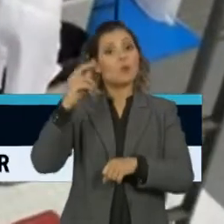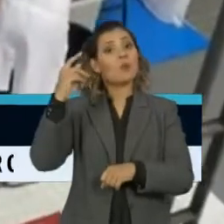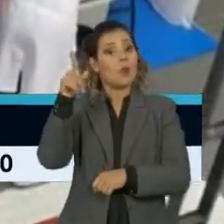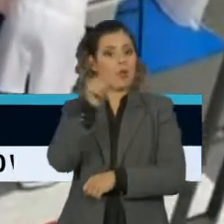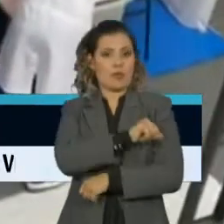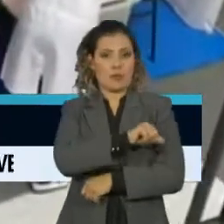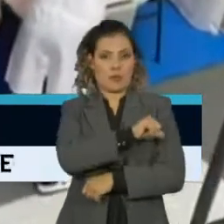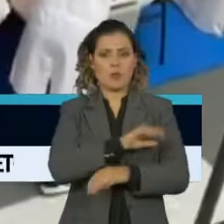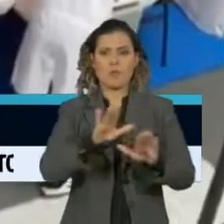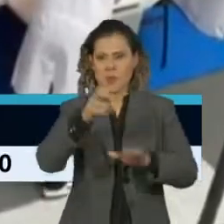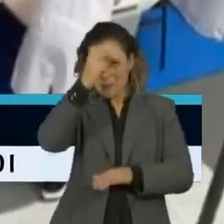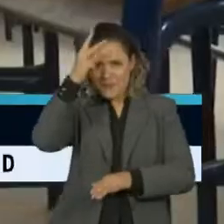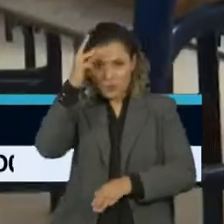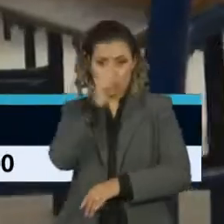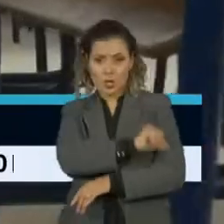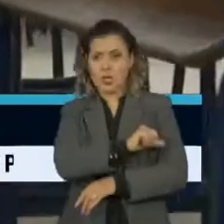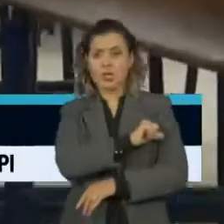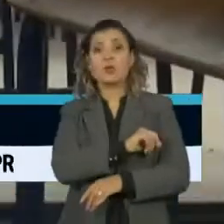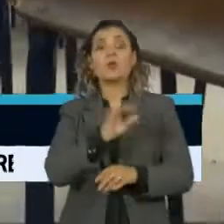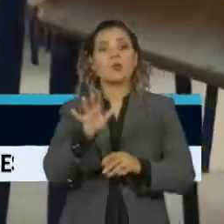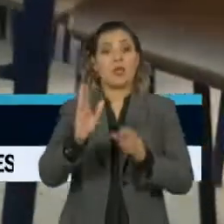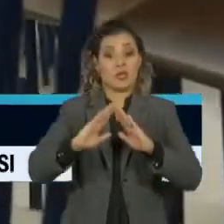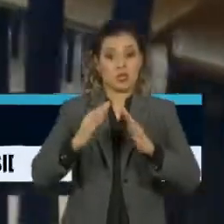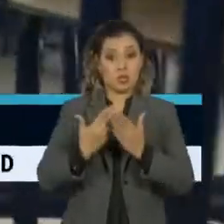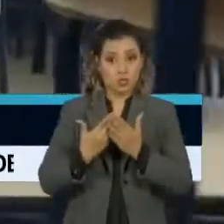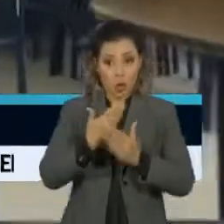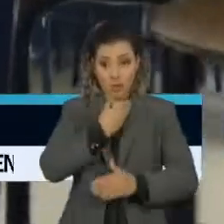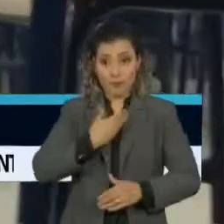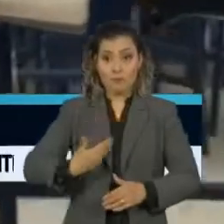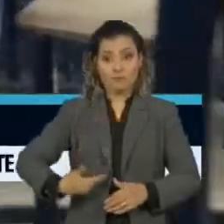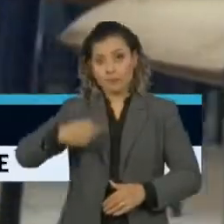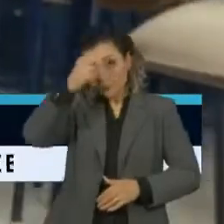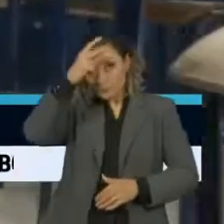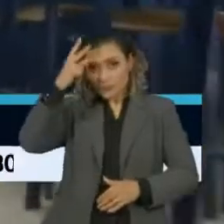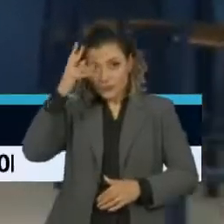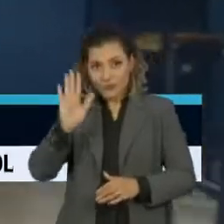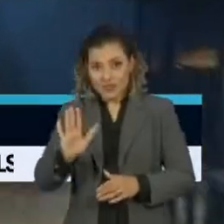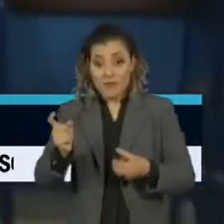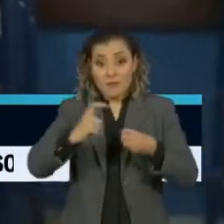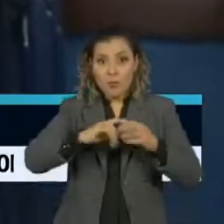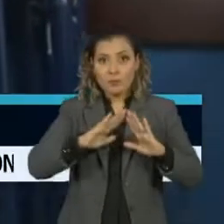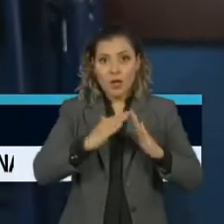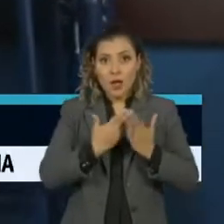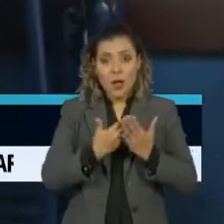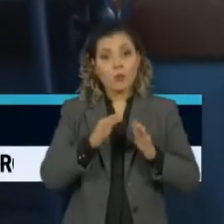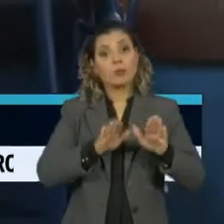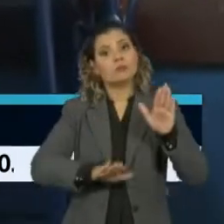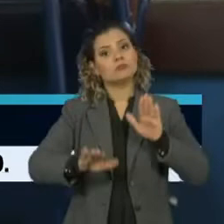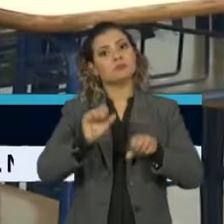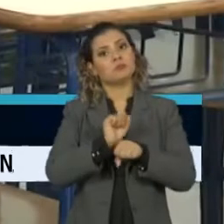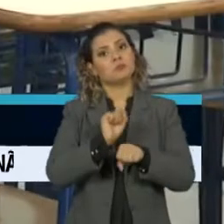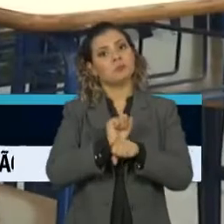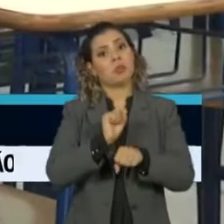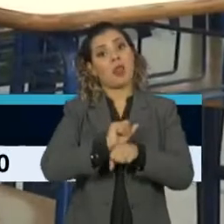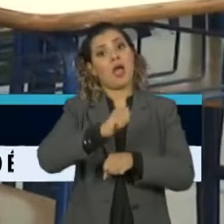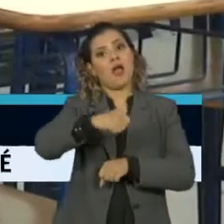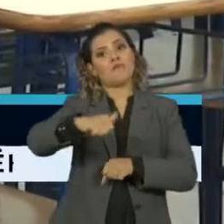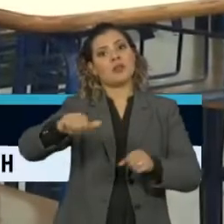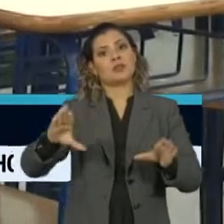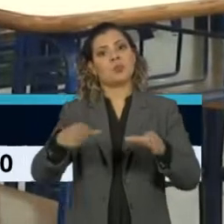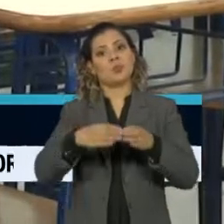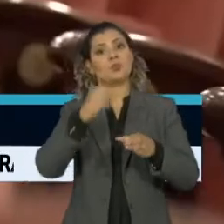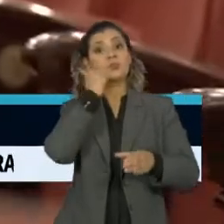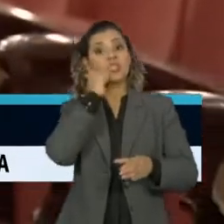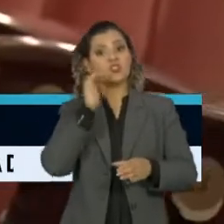Mas a Prefeitura do Rio informou que para as escolas da rede municipal, a volta às aulas depende de avaliação do comitê